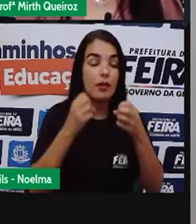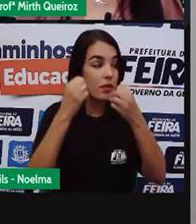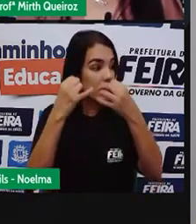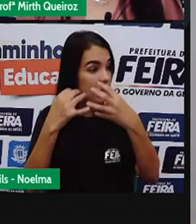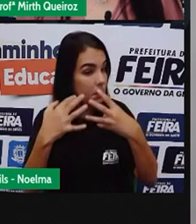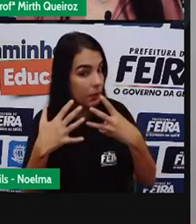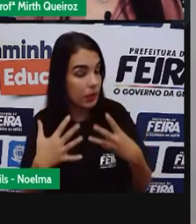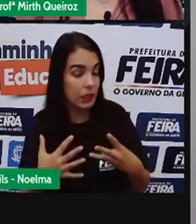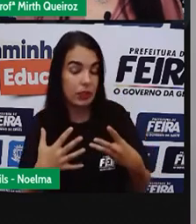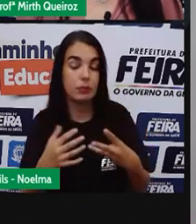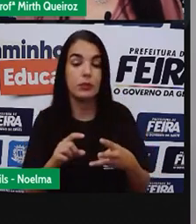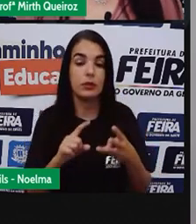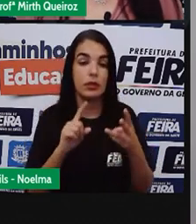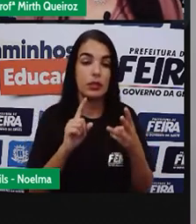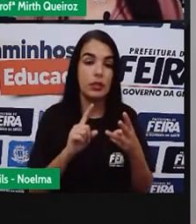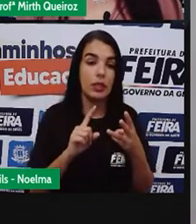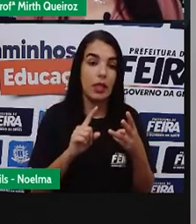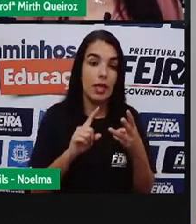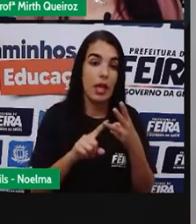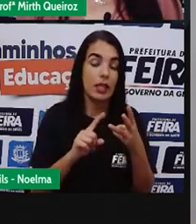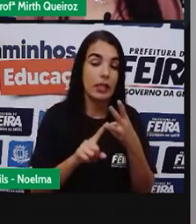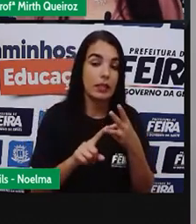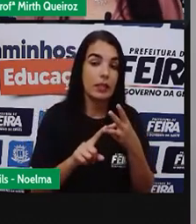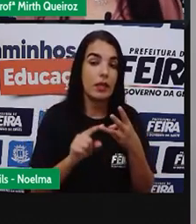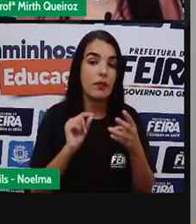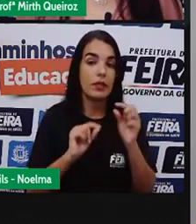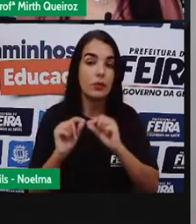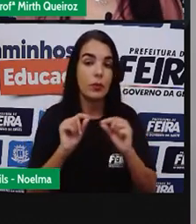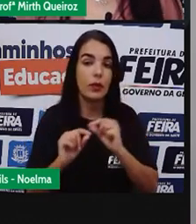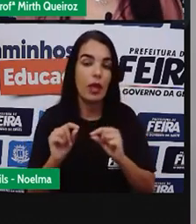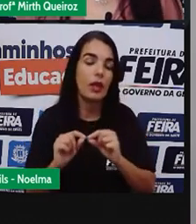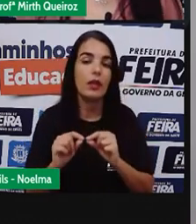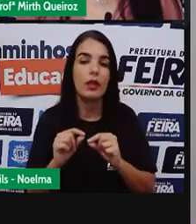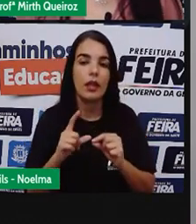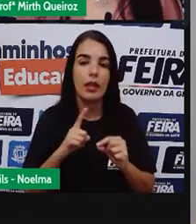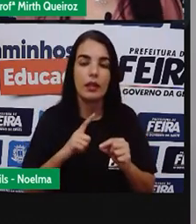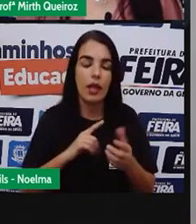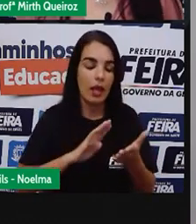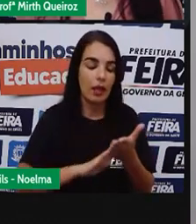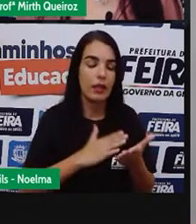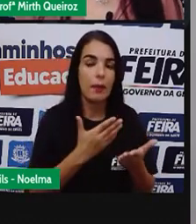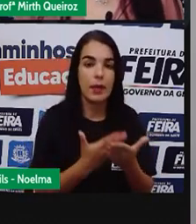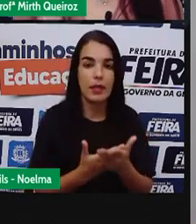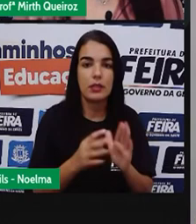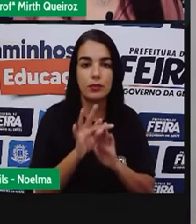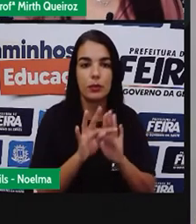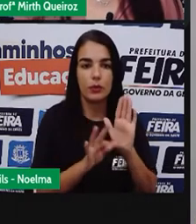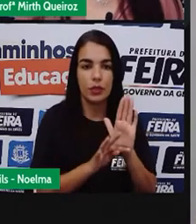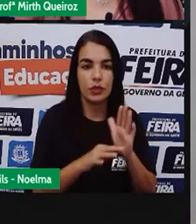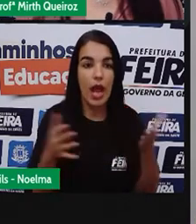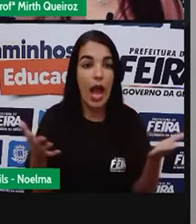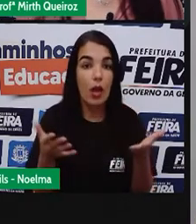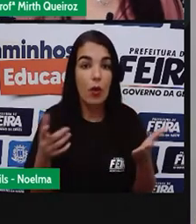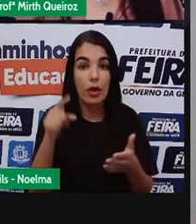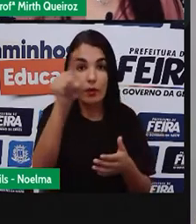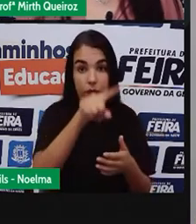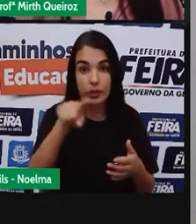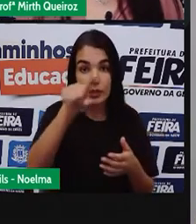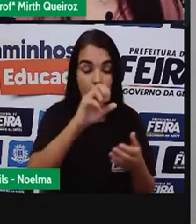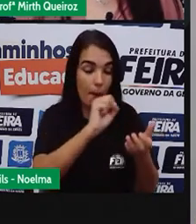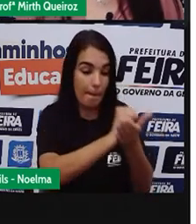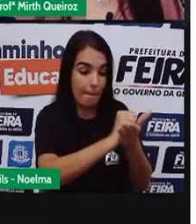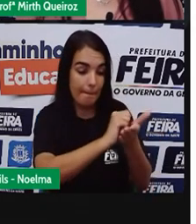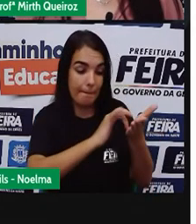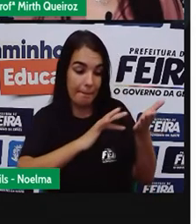para a compreensão. E nós passamos para a terceira fase, que seria aí a interpretação. Agora vocês vão pegar o bloco de